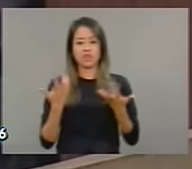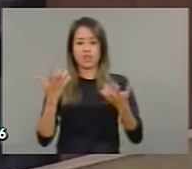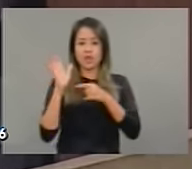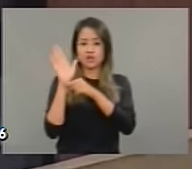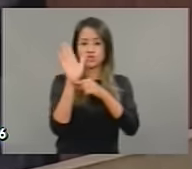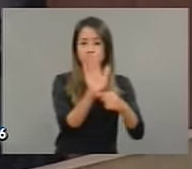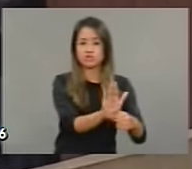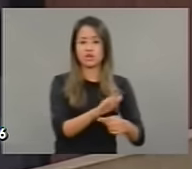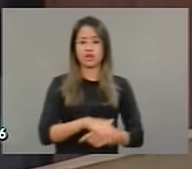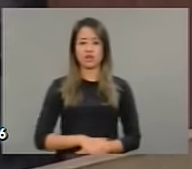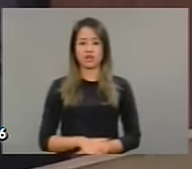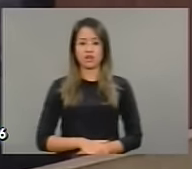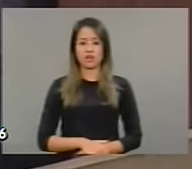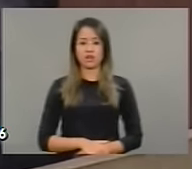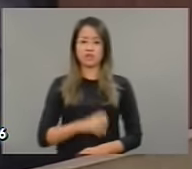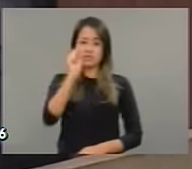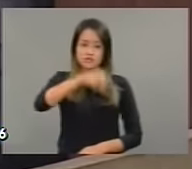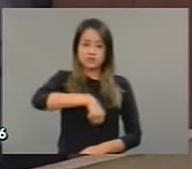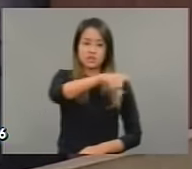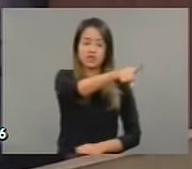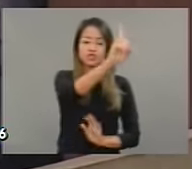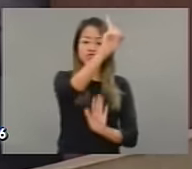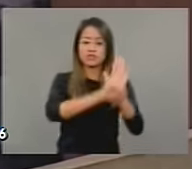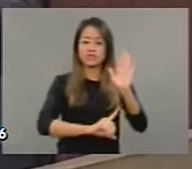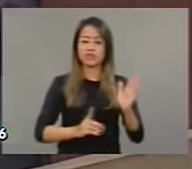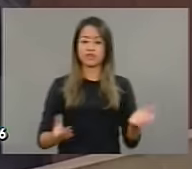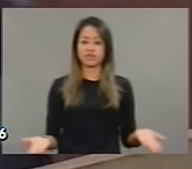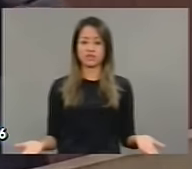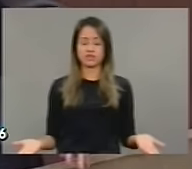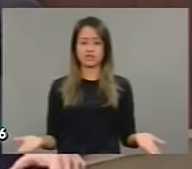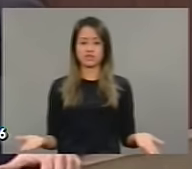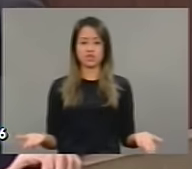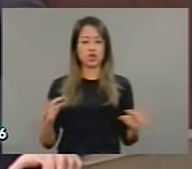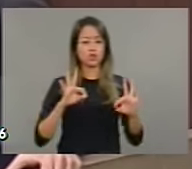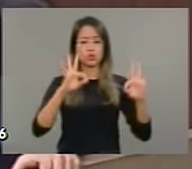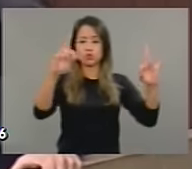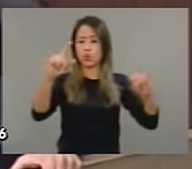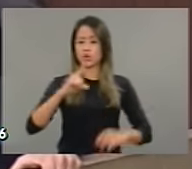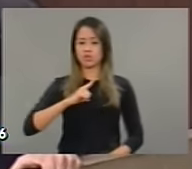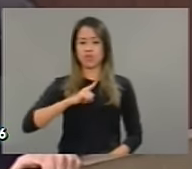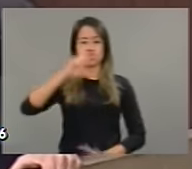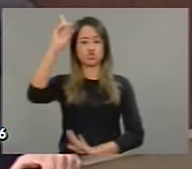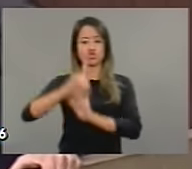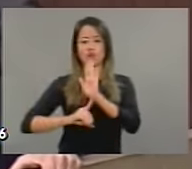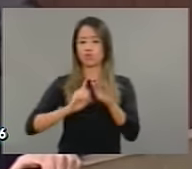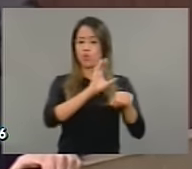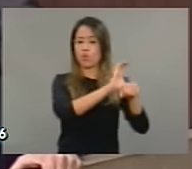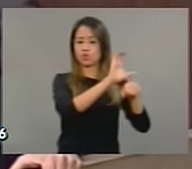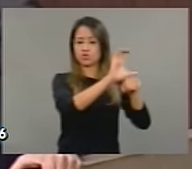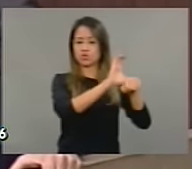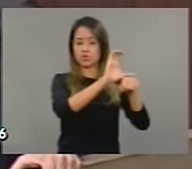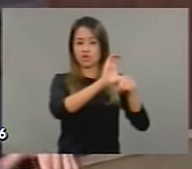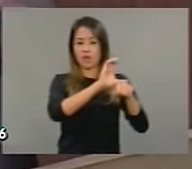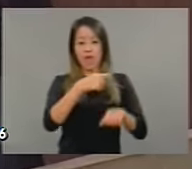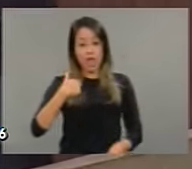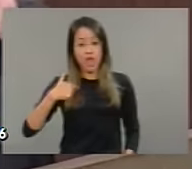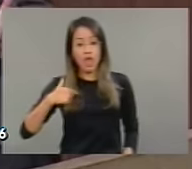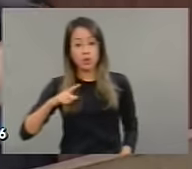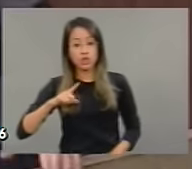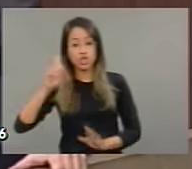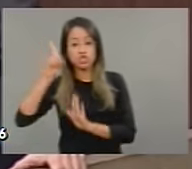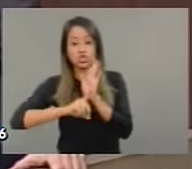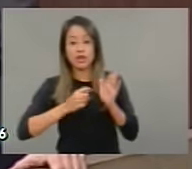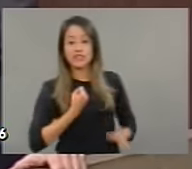sim, os operadores dos direitos. Todos temos os direitos constitucionais, inclusive o direito à defesa. Mas não